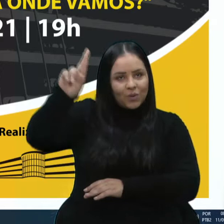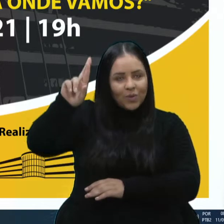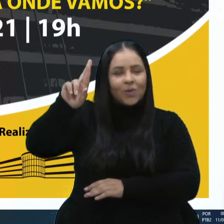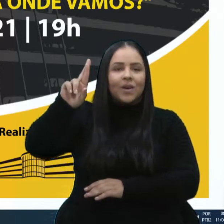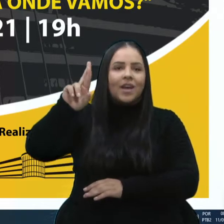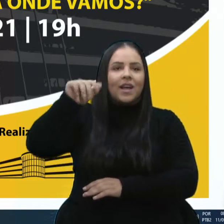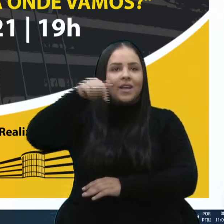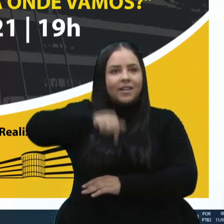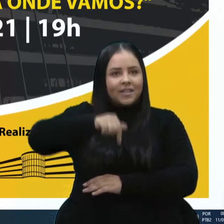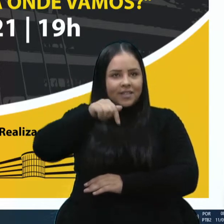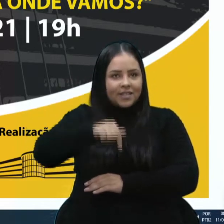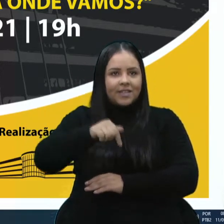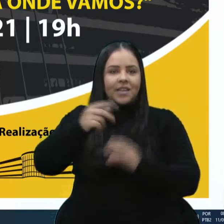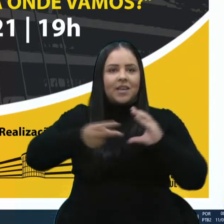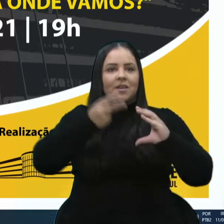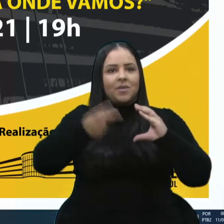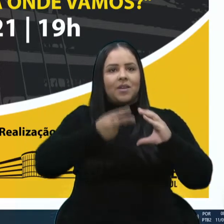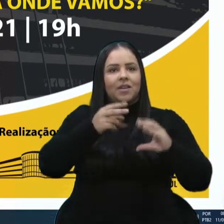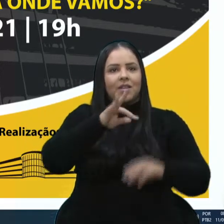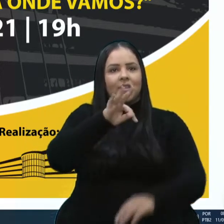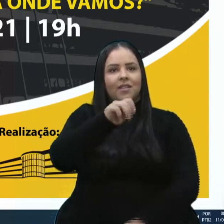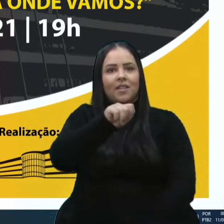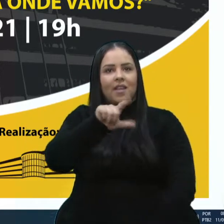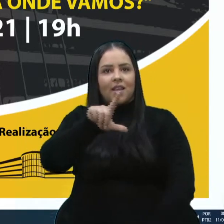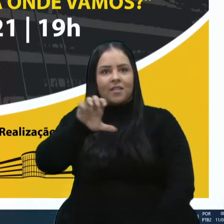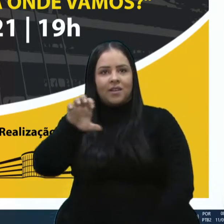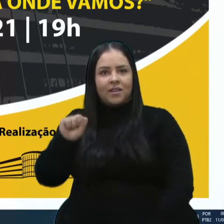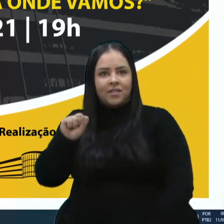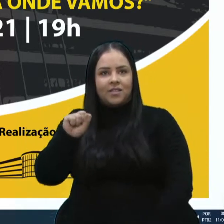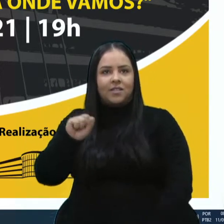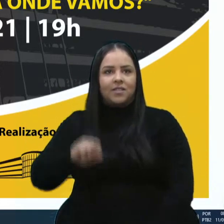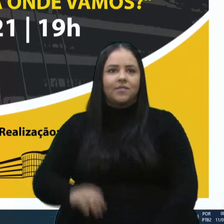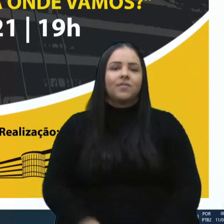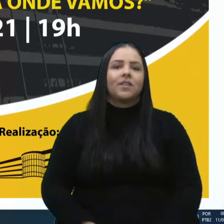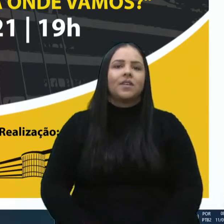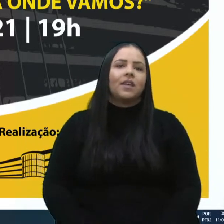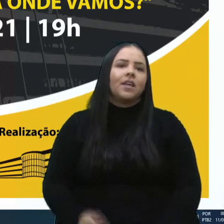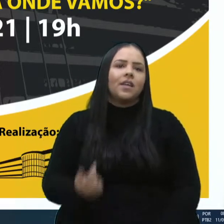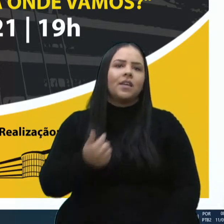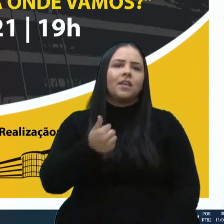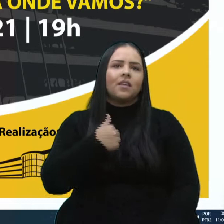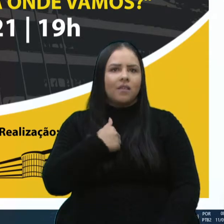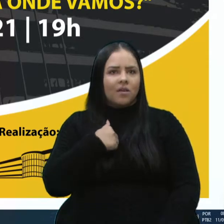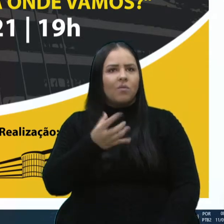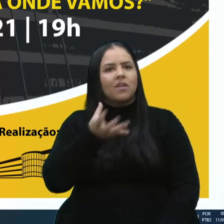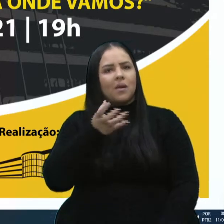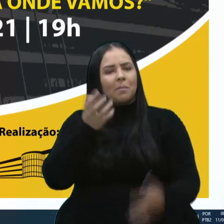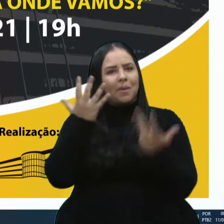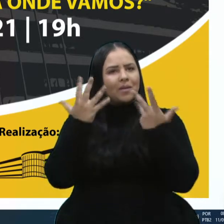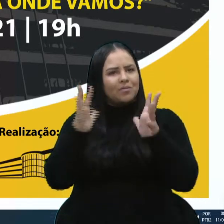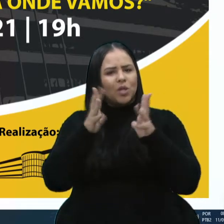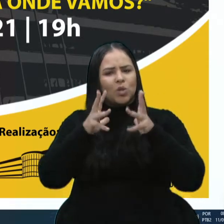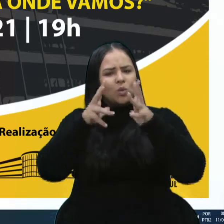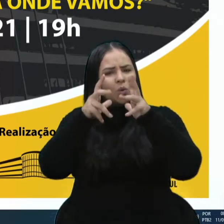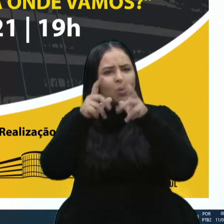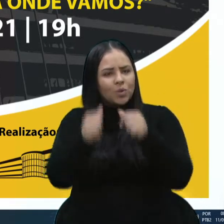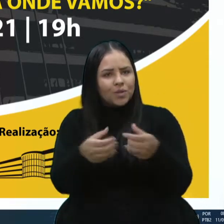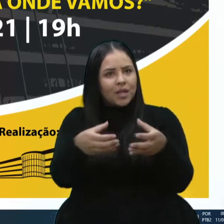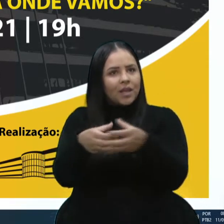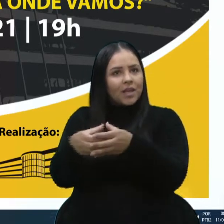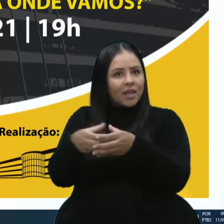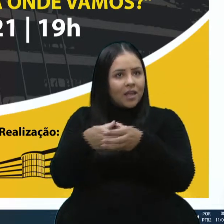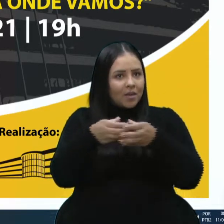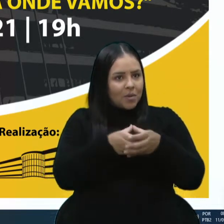Caxias do Sul, jornalista Tales Armiliato. E aí no nome dele eu quero parabenizar a todos da equipe pela organização da